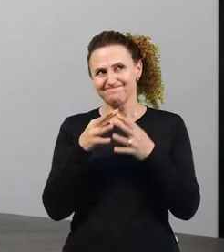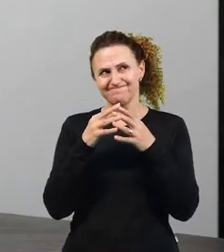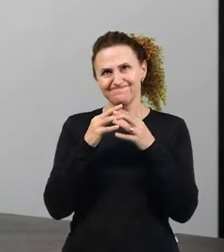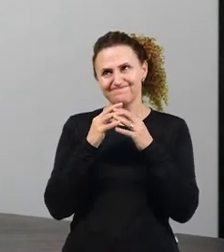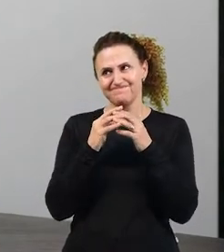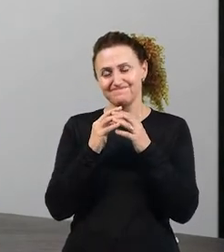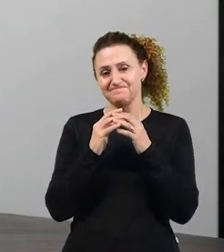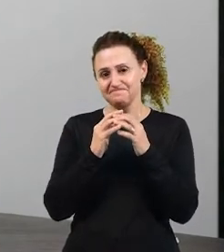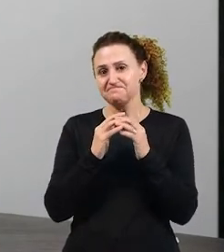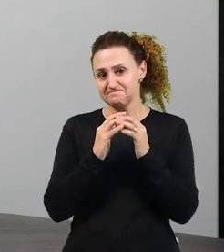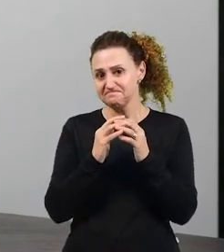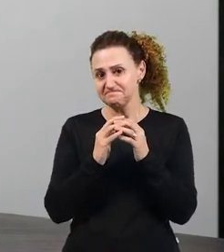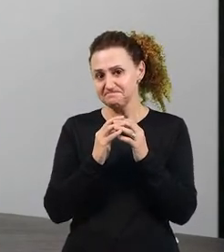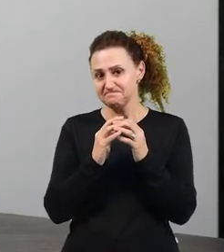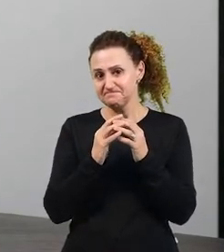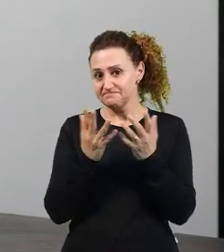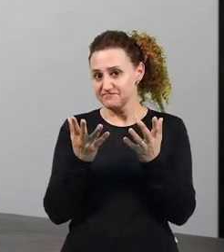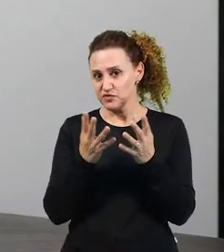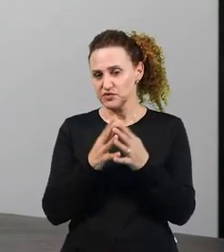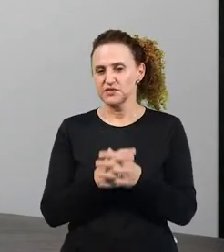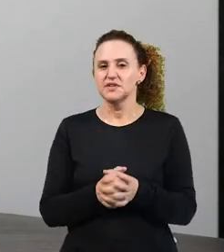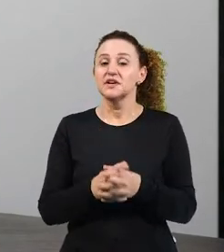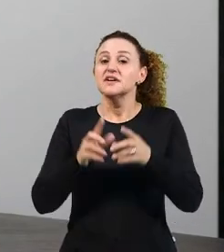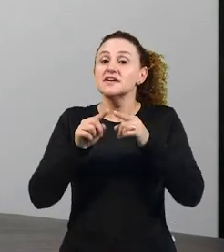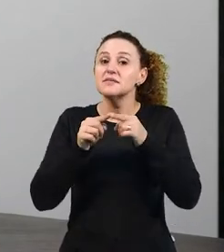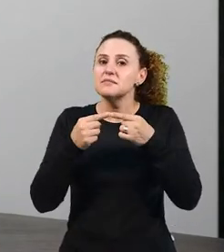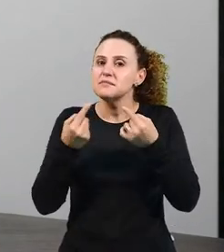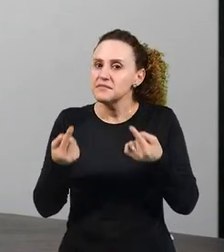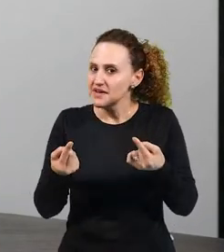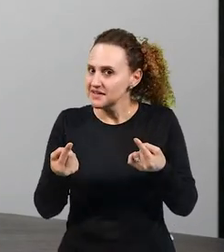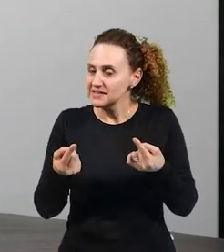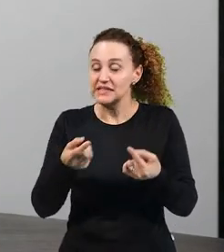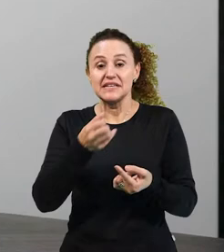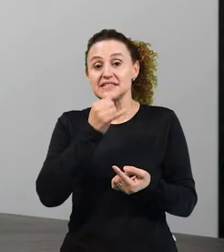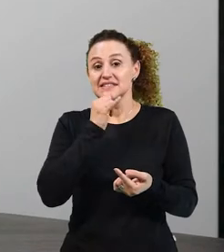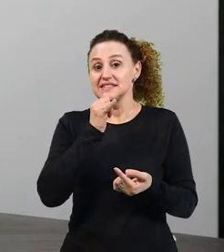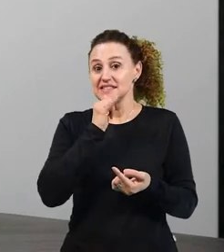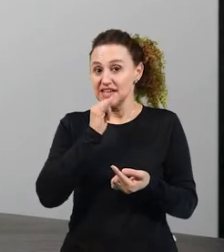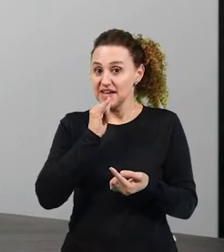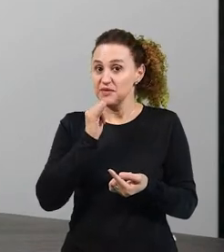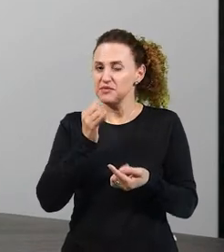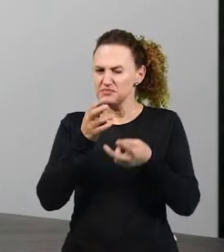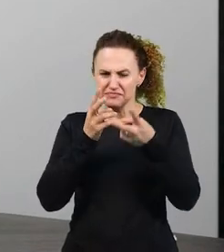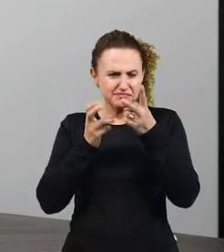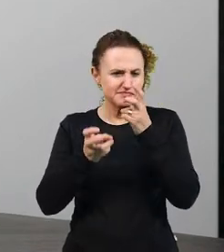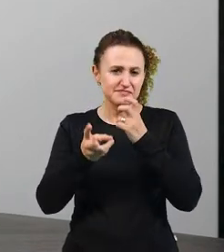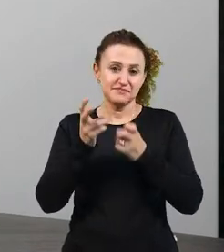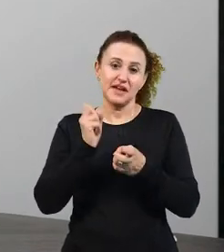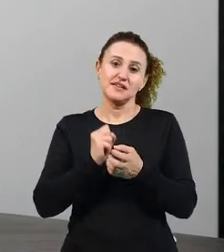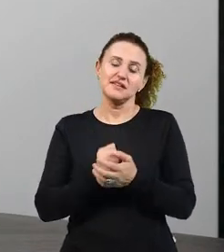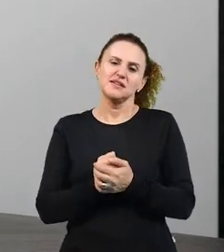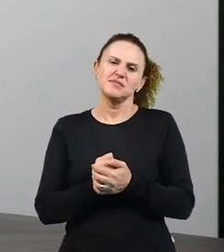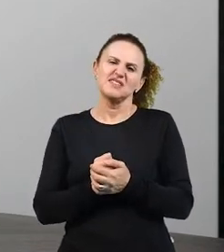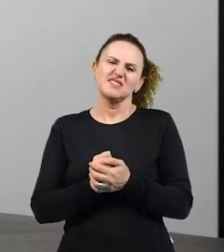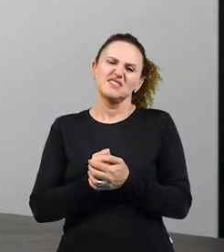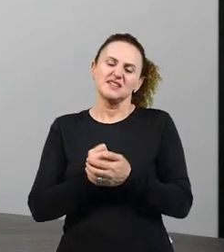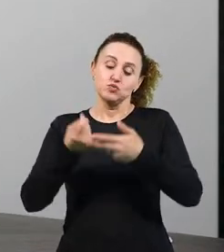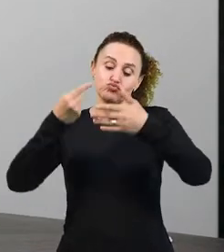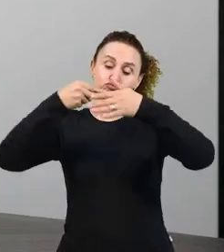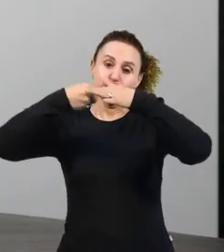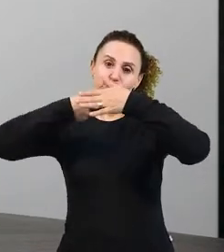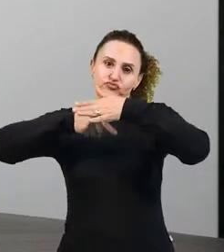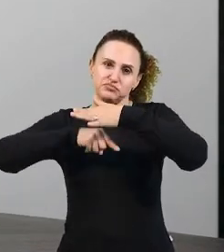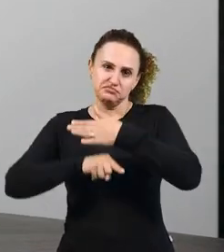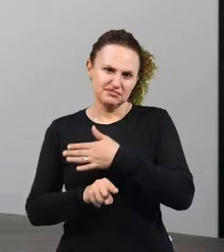confuso. mas eu trouxe esse exemplo justamente para vocês perceberem a complexidade de se